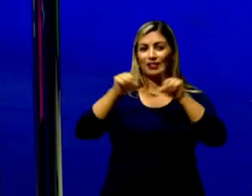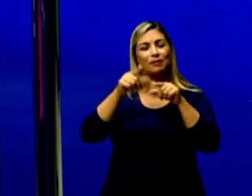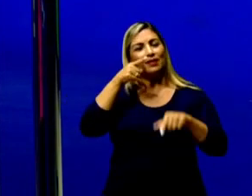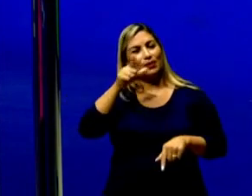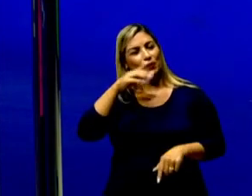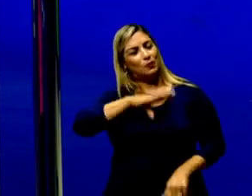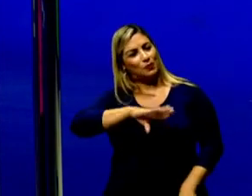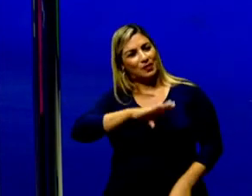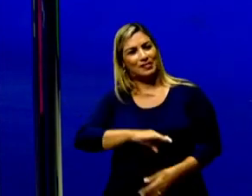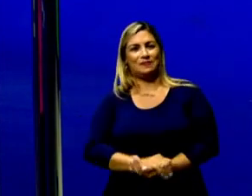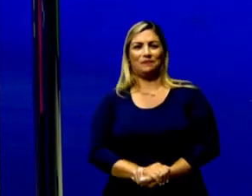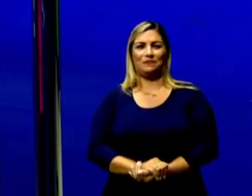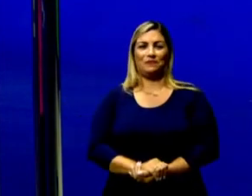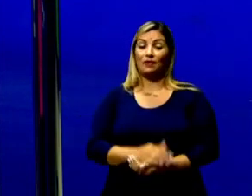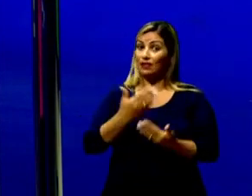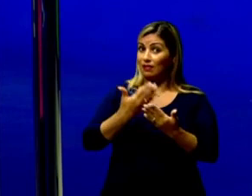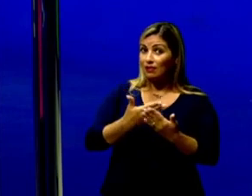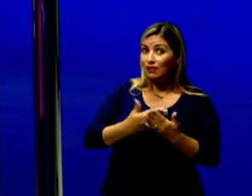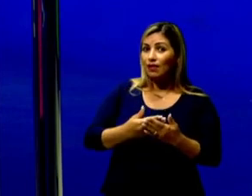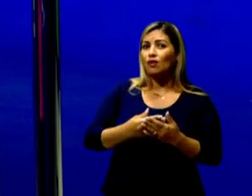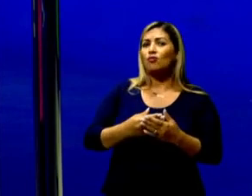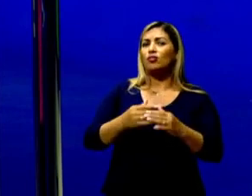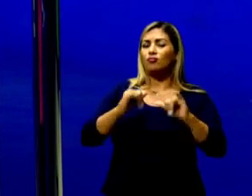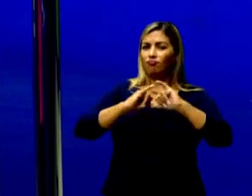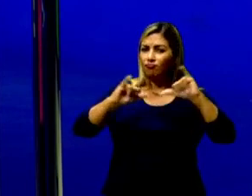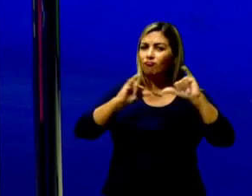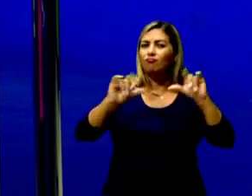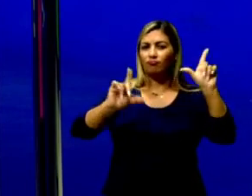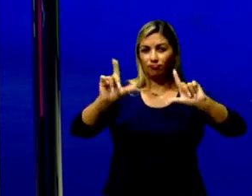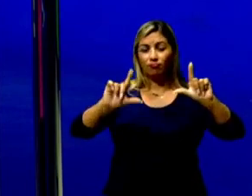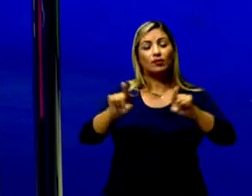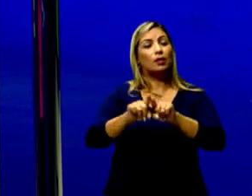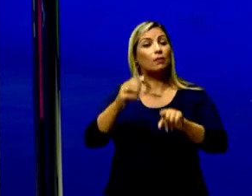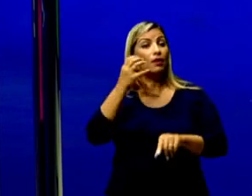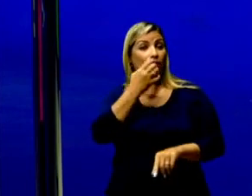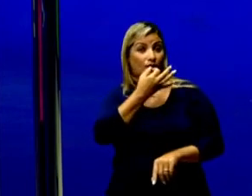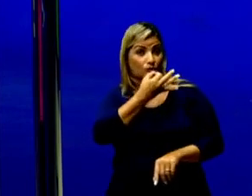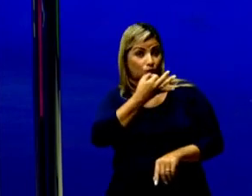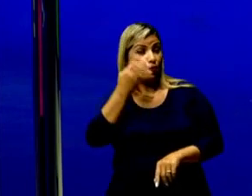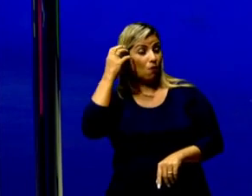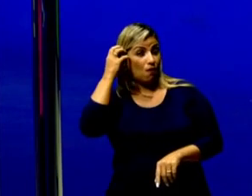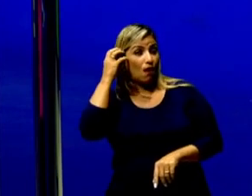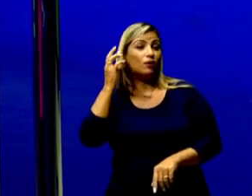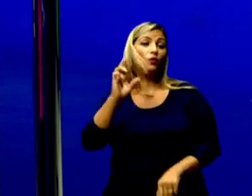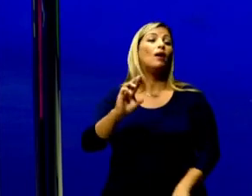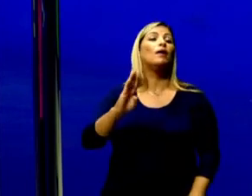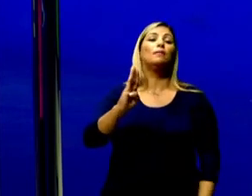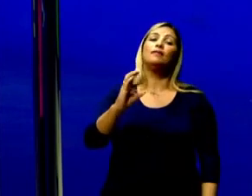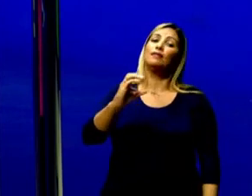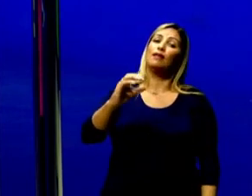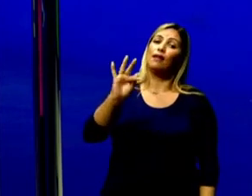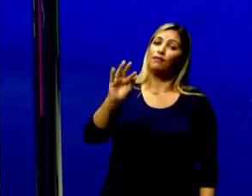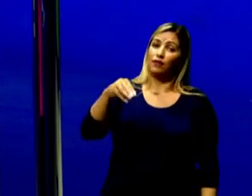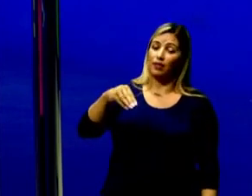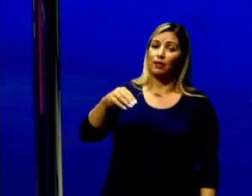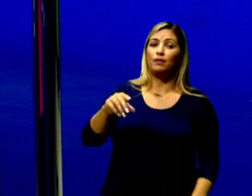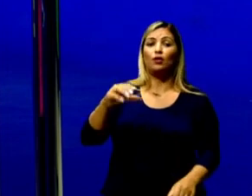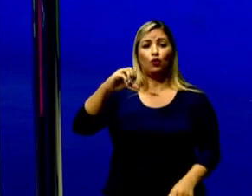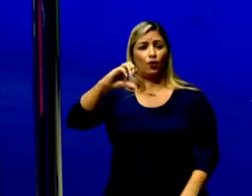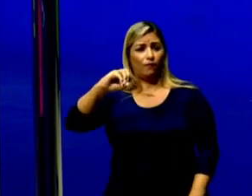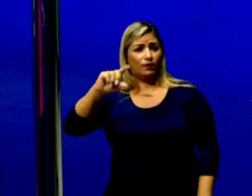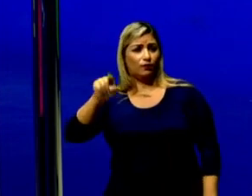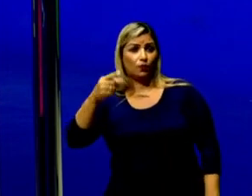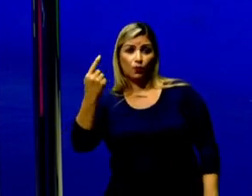Língua Portuguesa. Estas aulas serão transmitidas também pela rádio RBC-FM 90,1 e AM